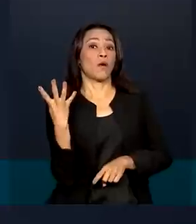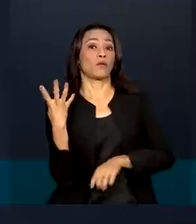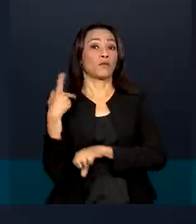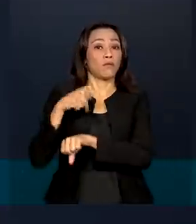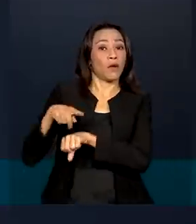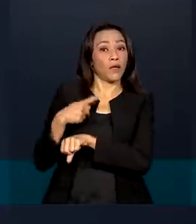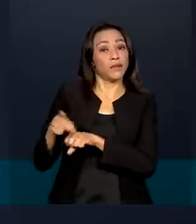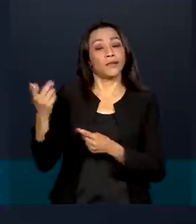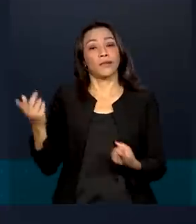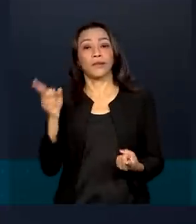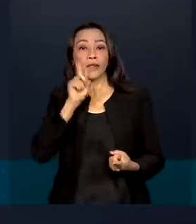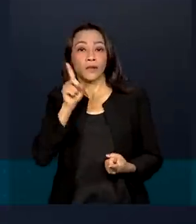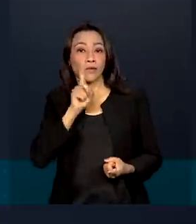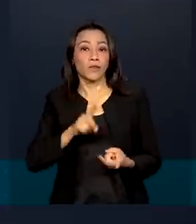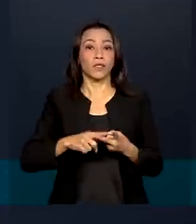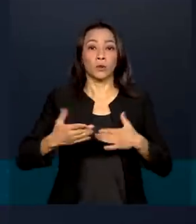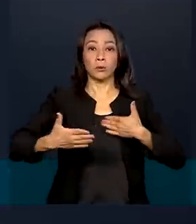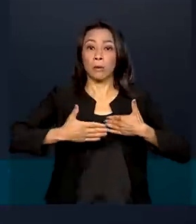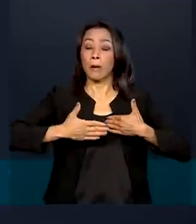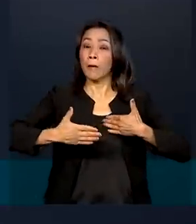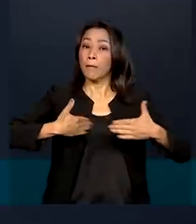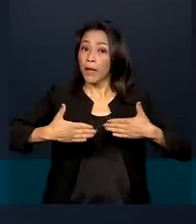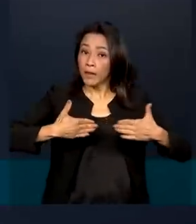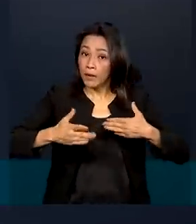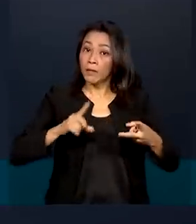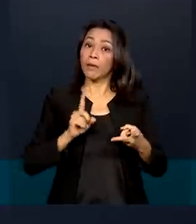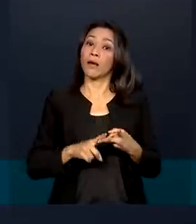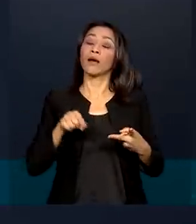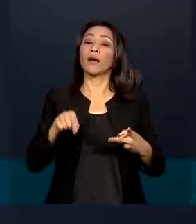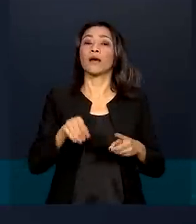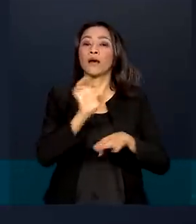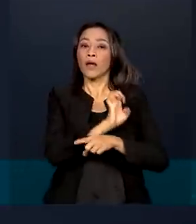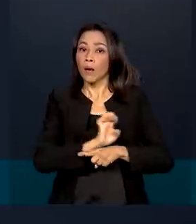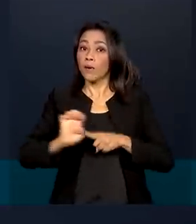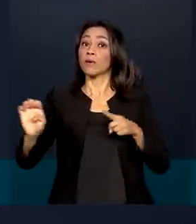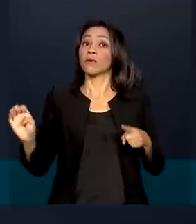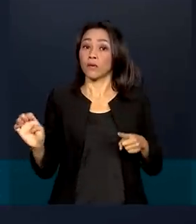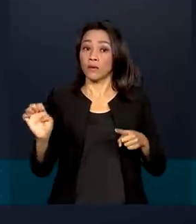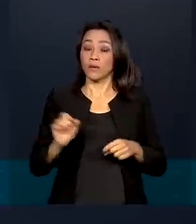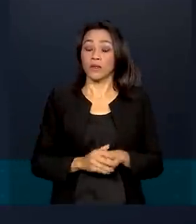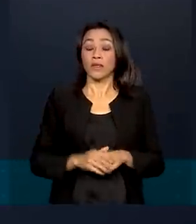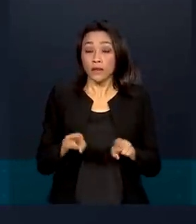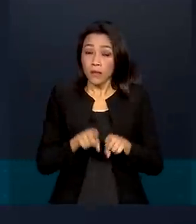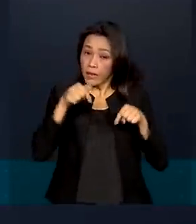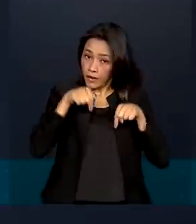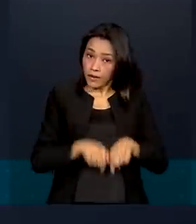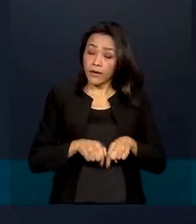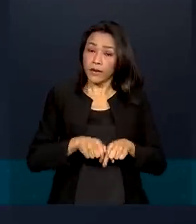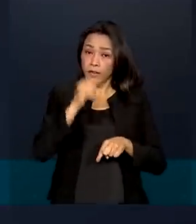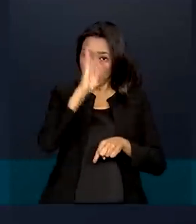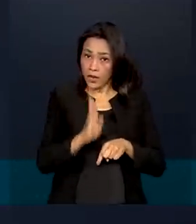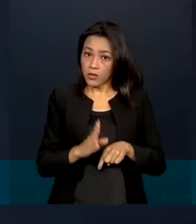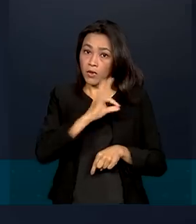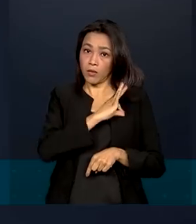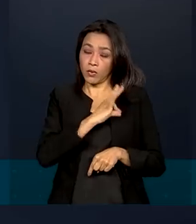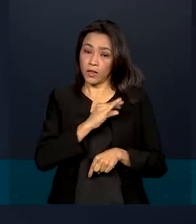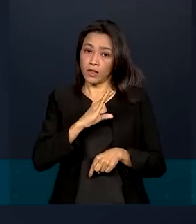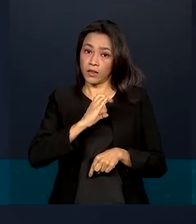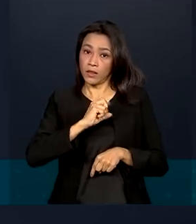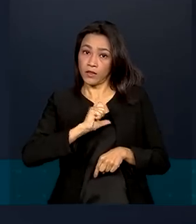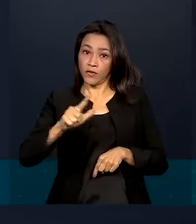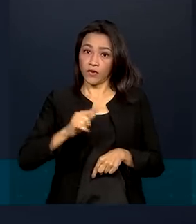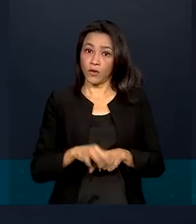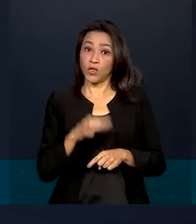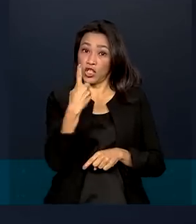como Estados Unidos, Panamá, Equador, assim como aqui dentro do Brasil pelas polícias civis desses